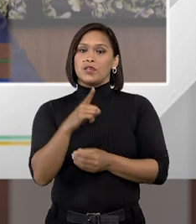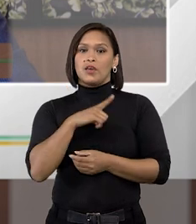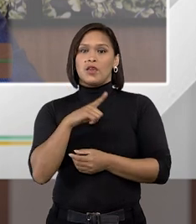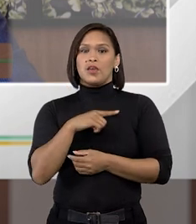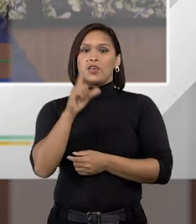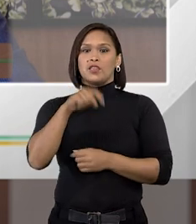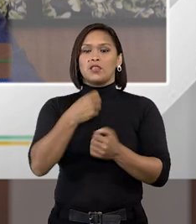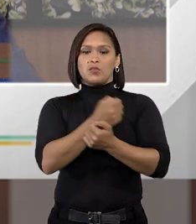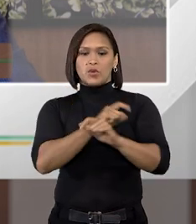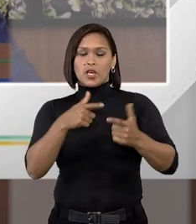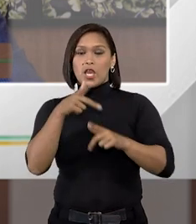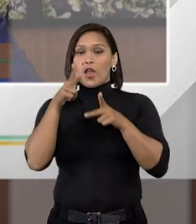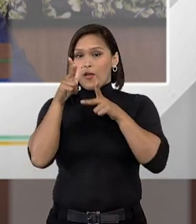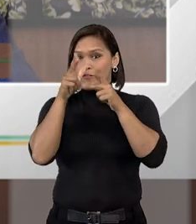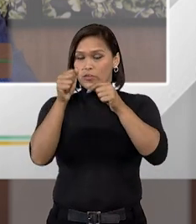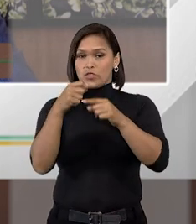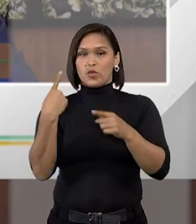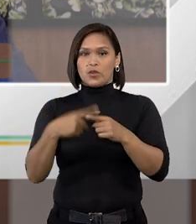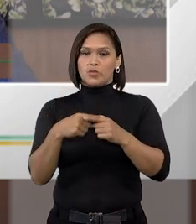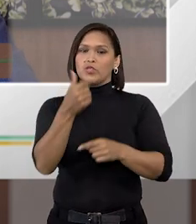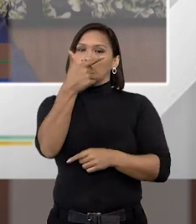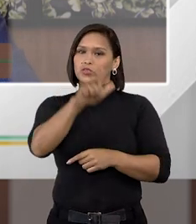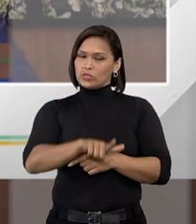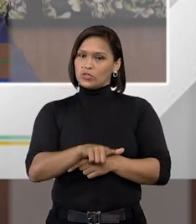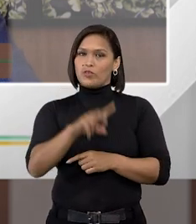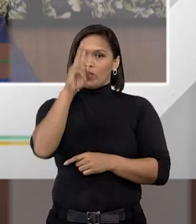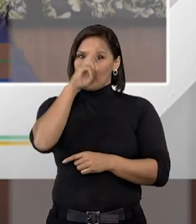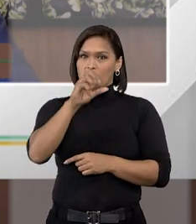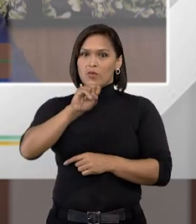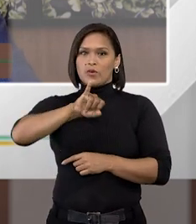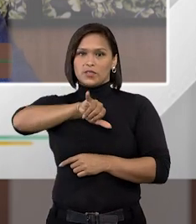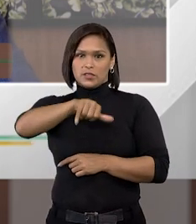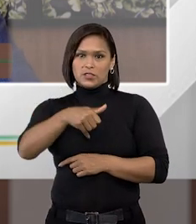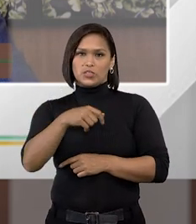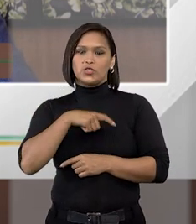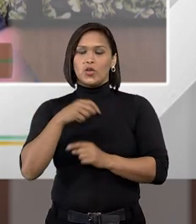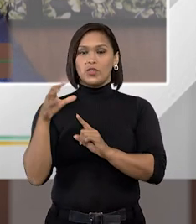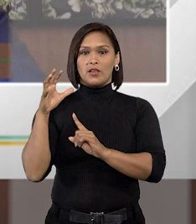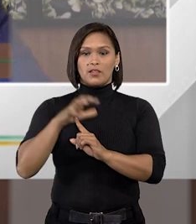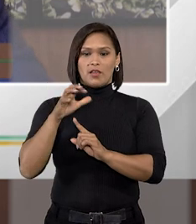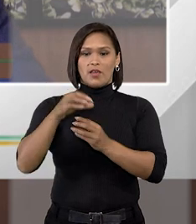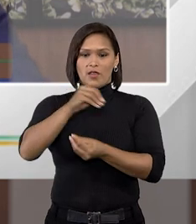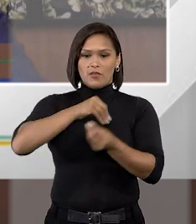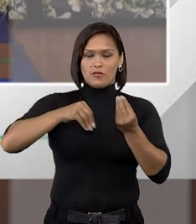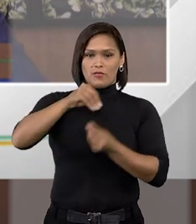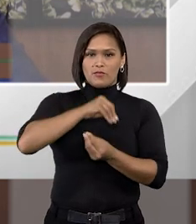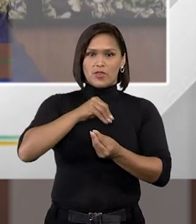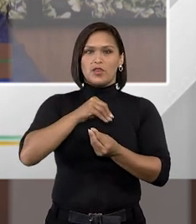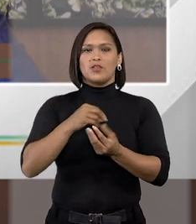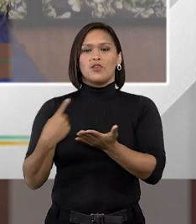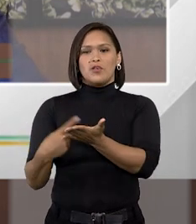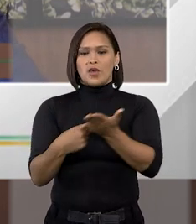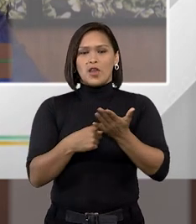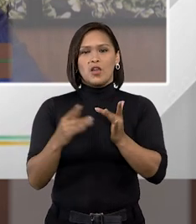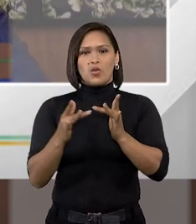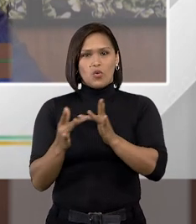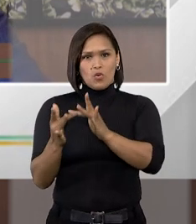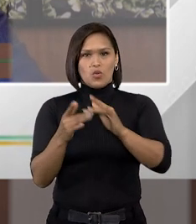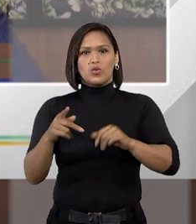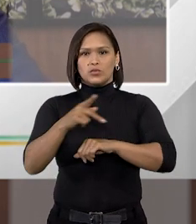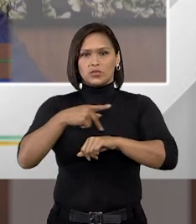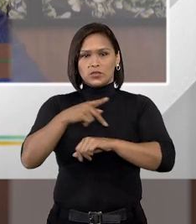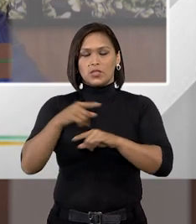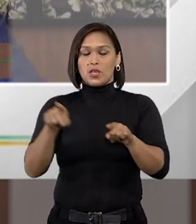uma grande vitória porque novamente o STJ ele dá efeito a acordos internacionais